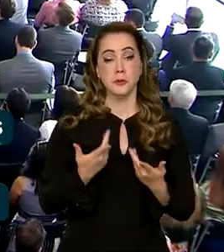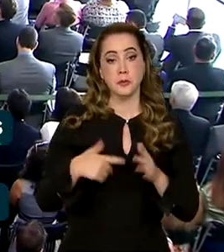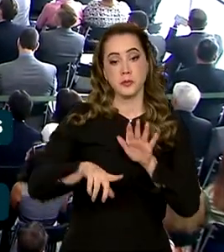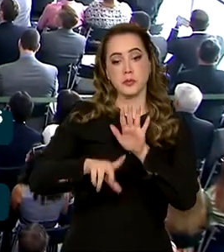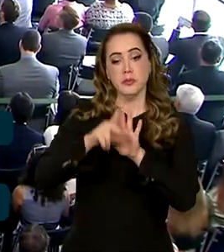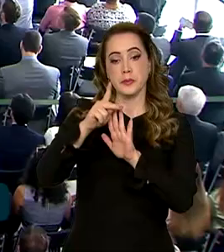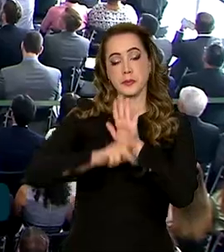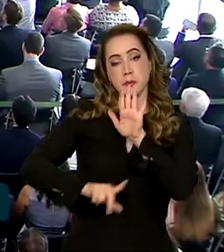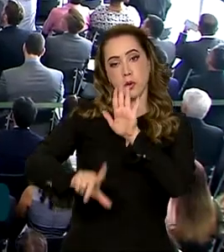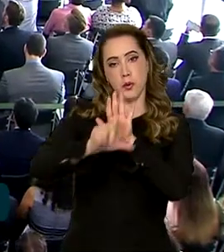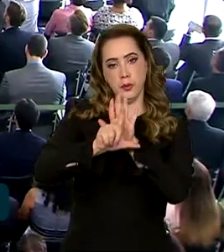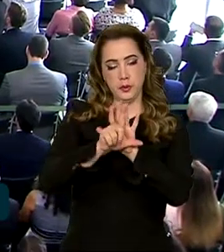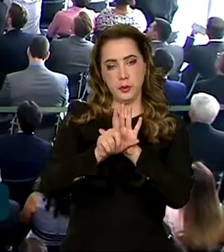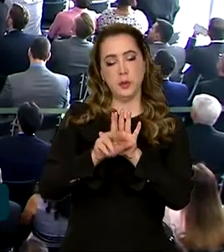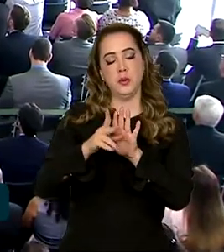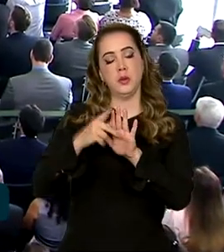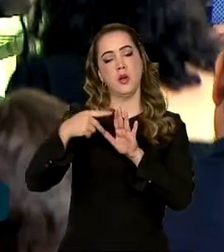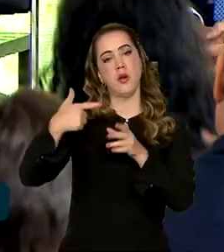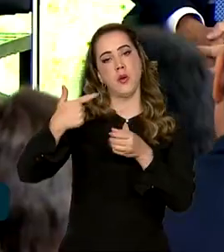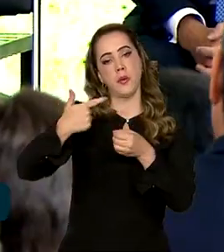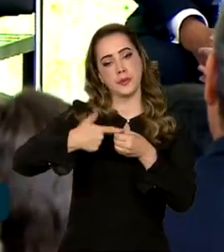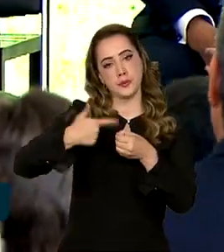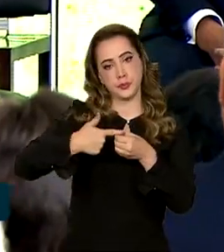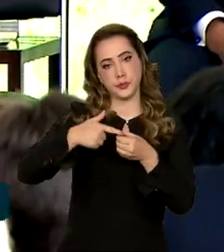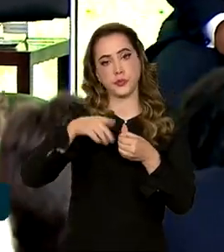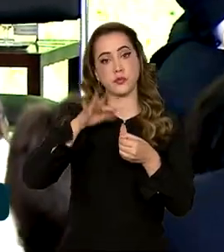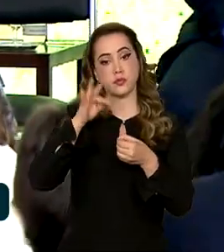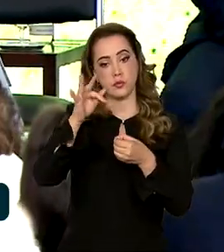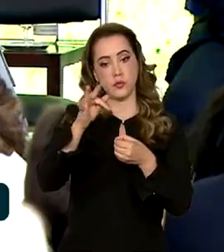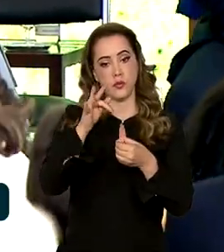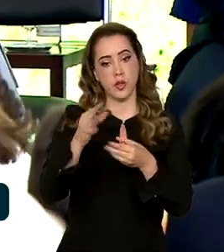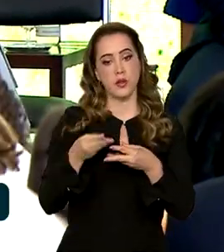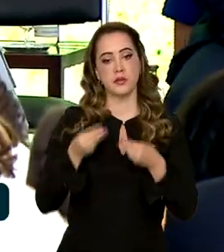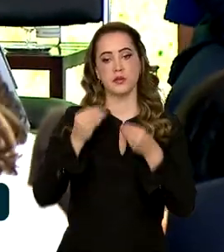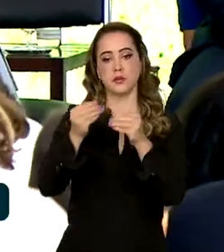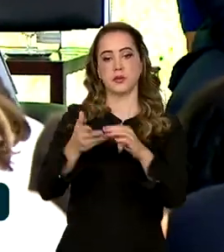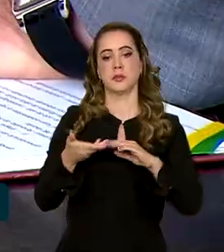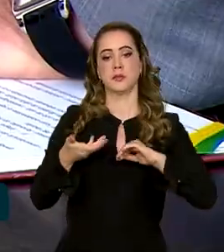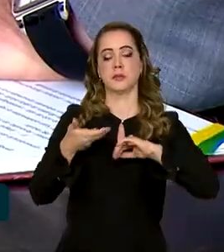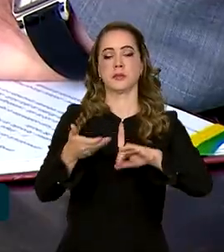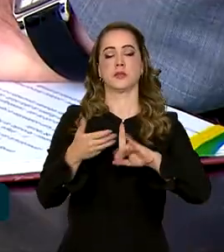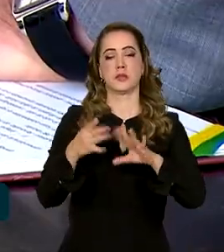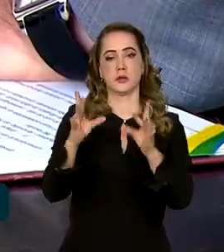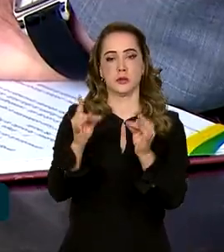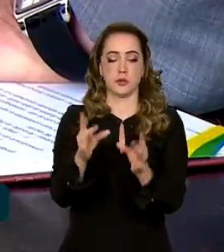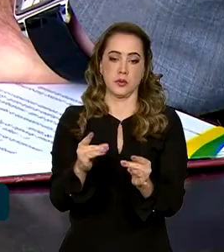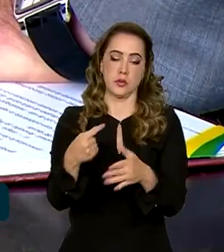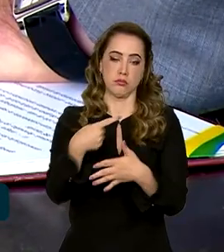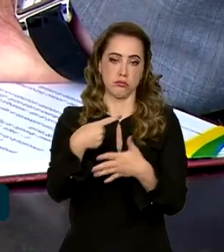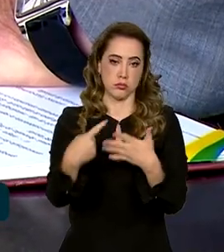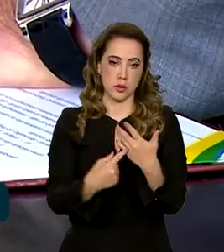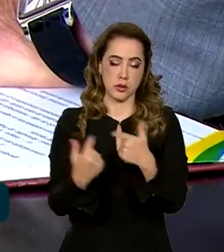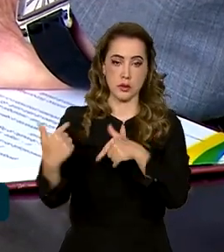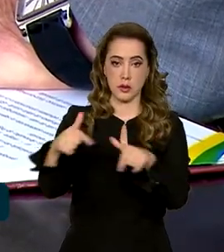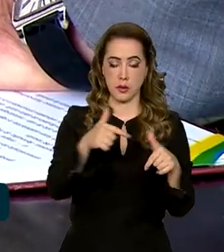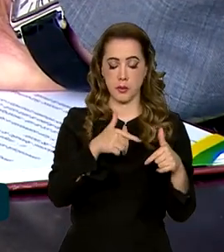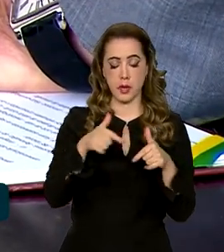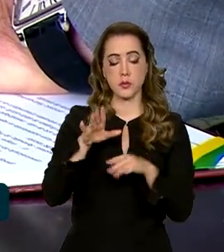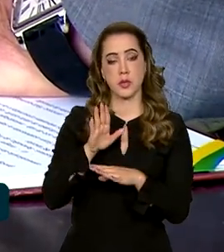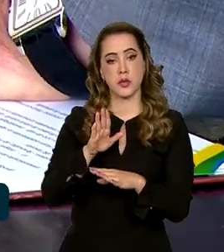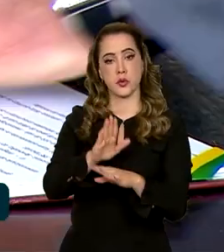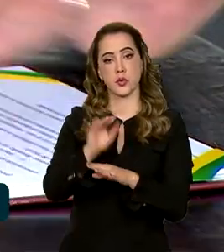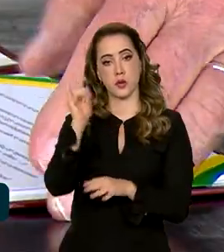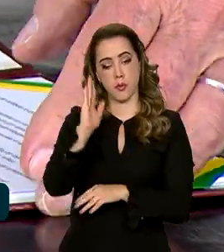de lei do programa combustível do futuro encaminhado ao Congresso Nacional traz um conjunto de iniciativas para